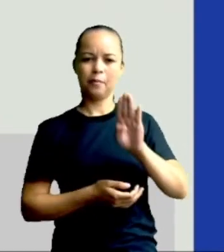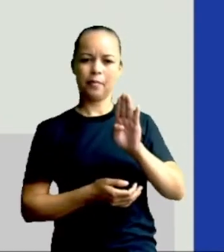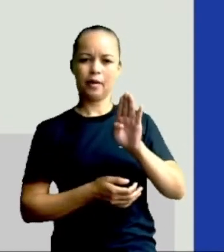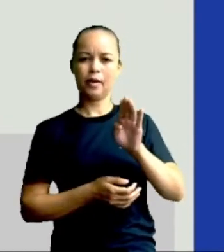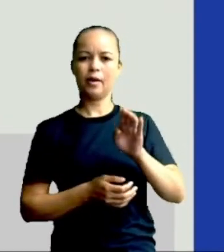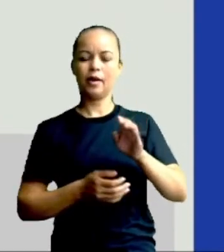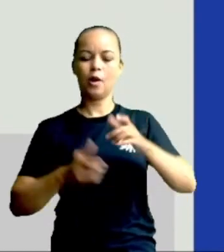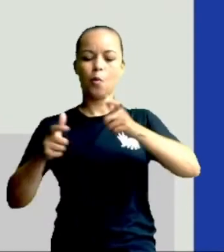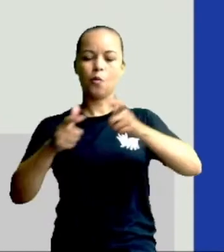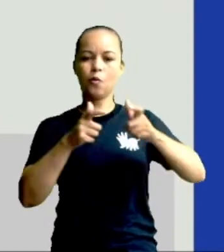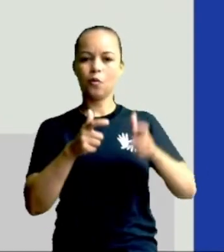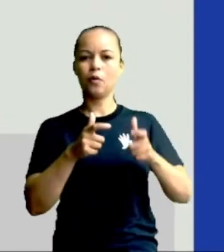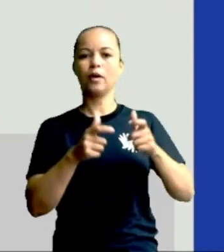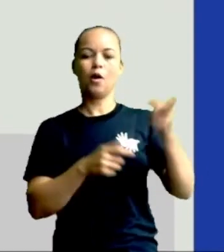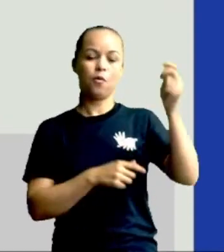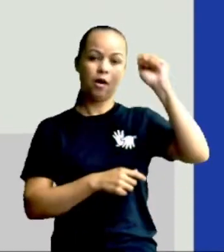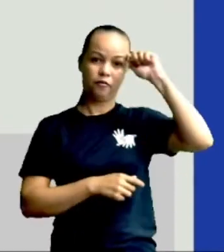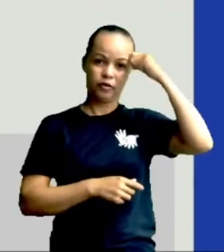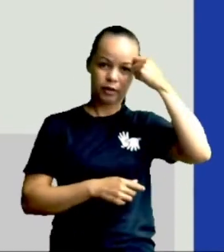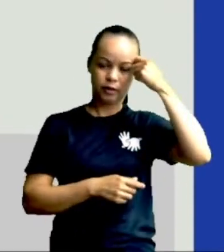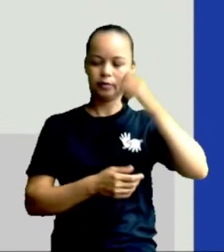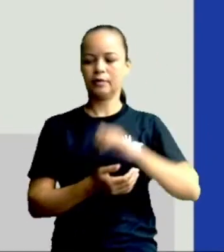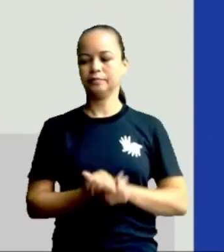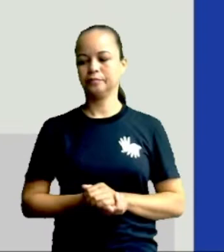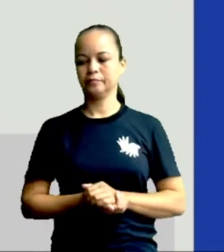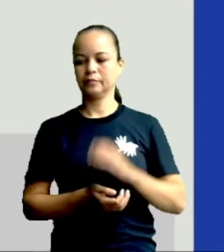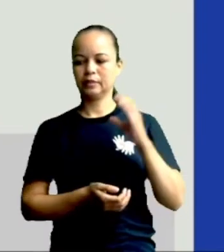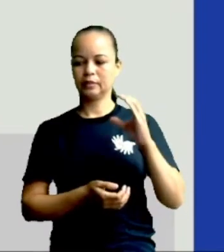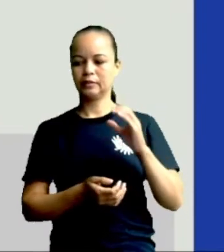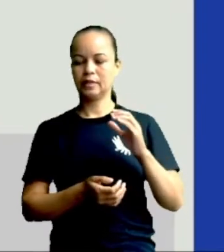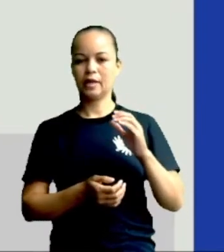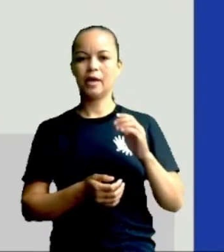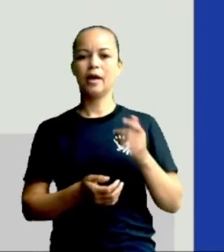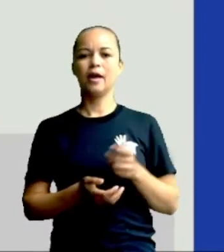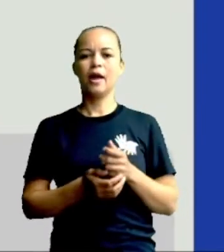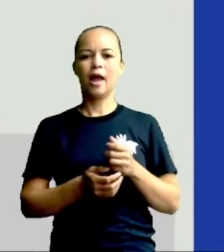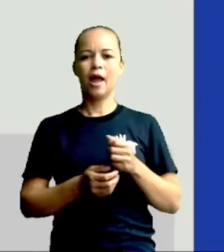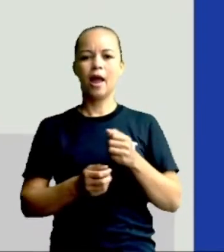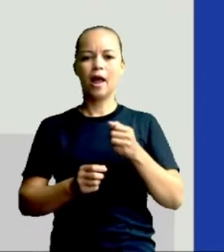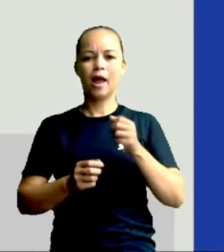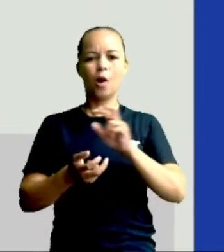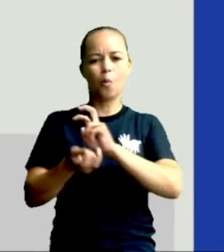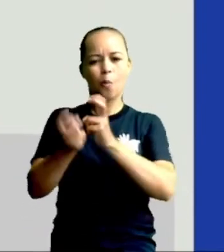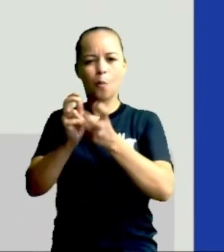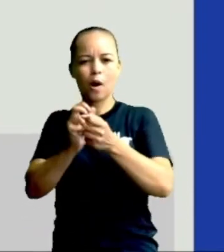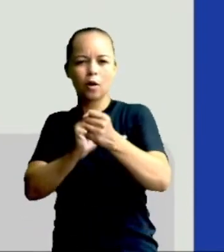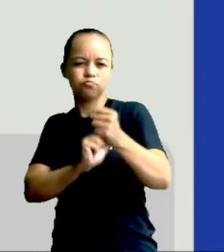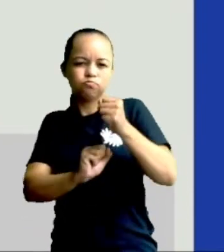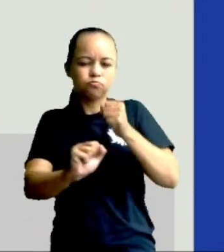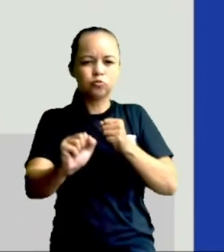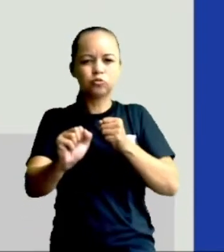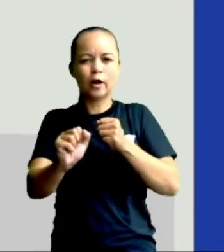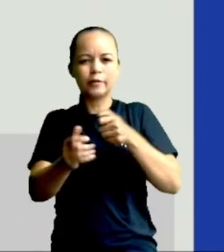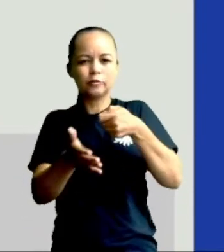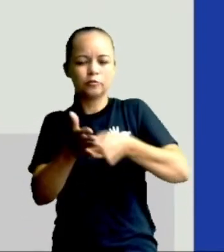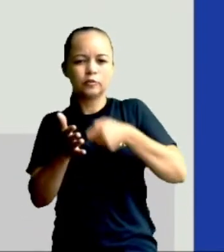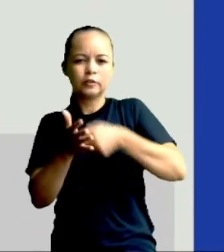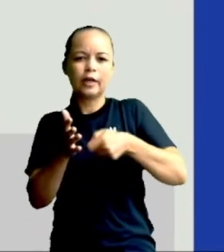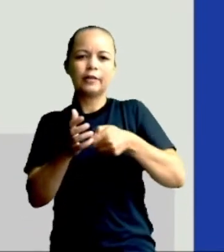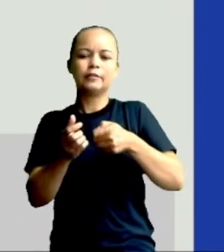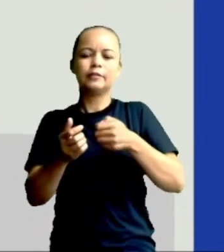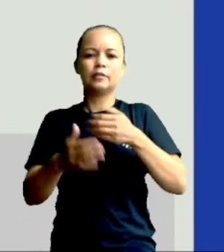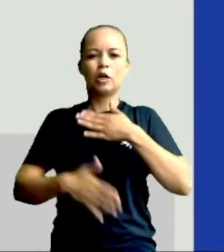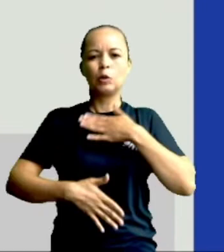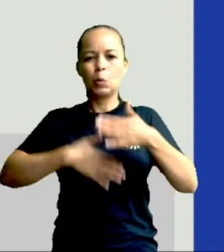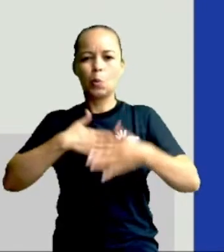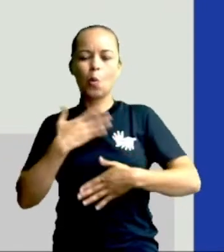habitação africana. Letra C, é uma luta que representa a resistência física contra o poder